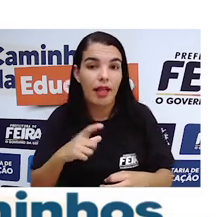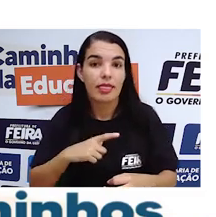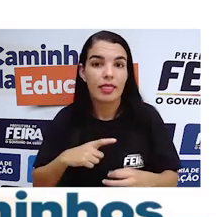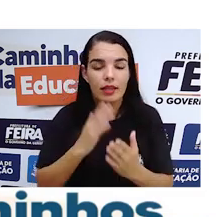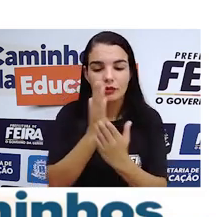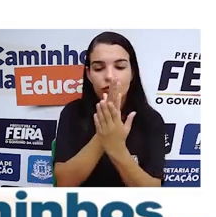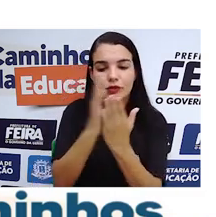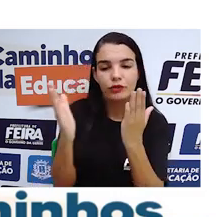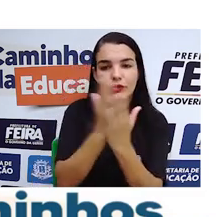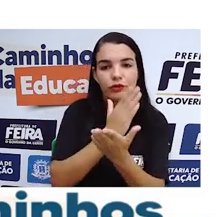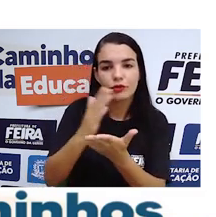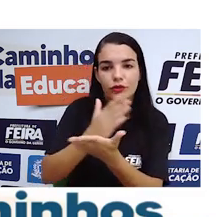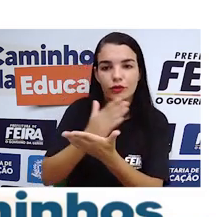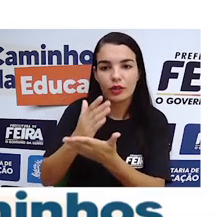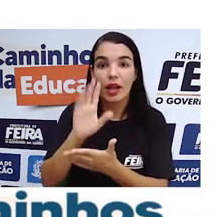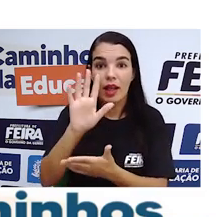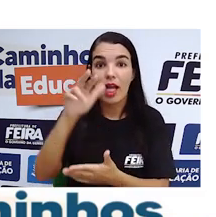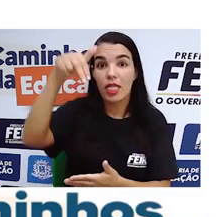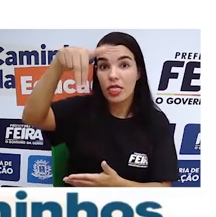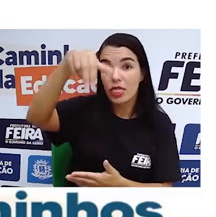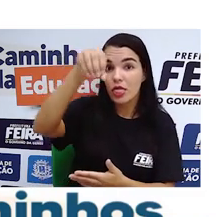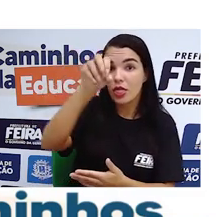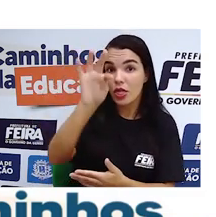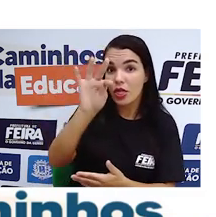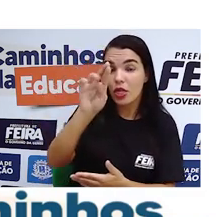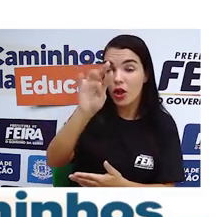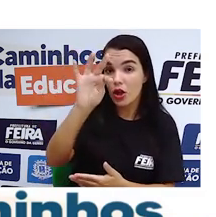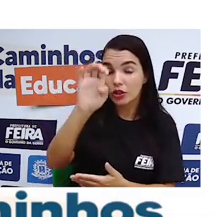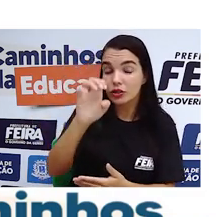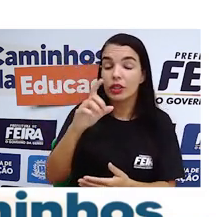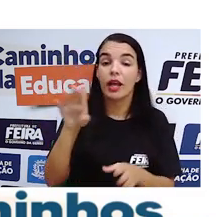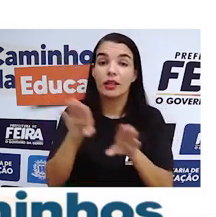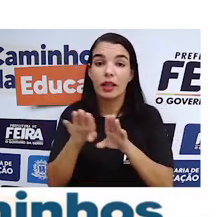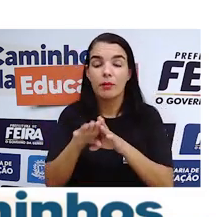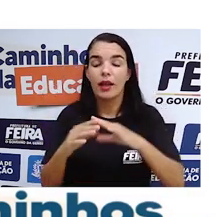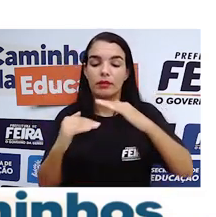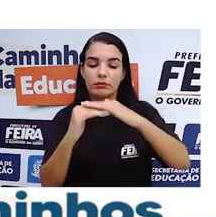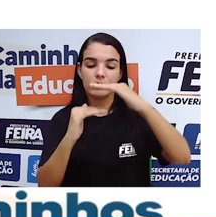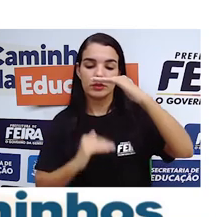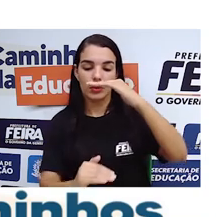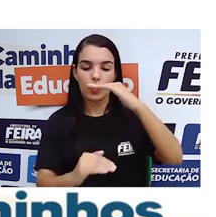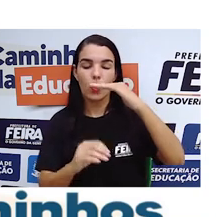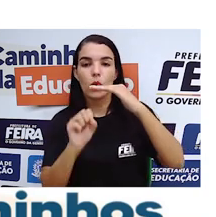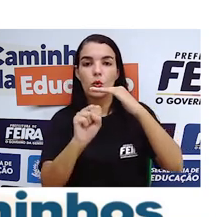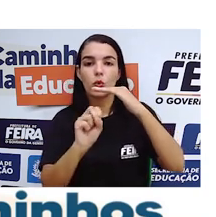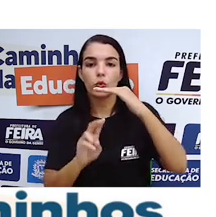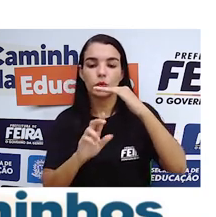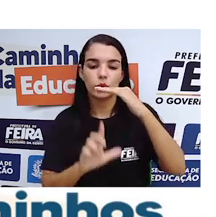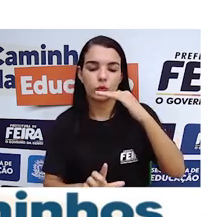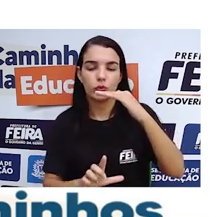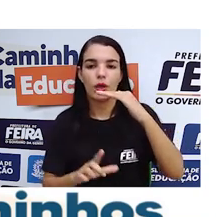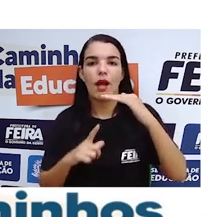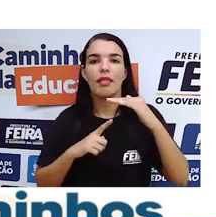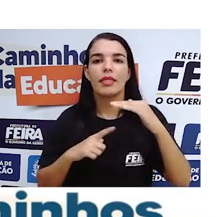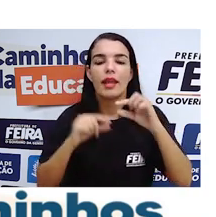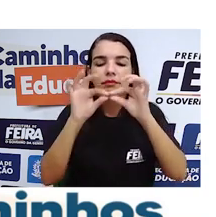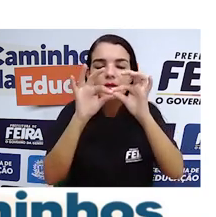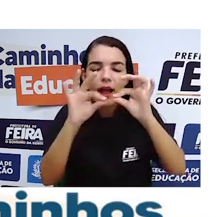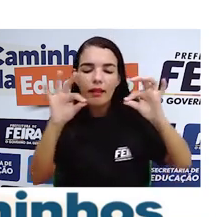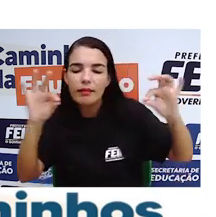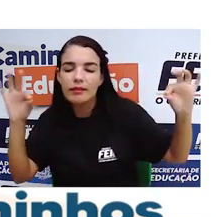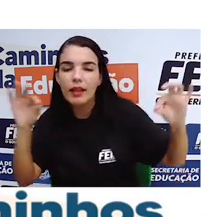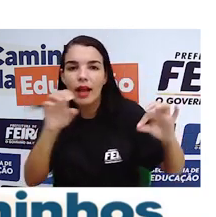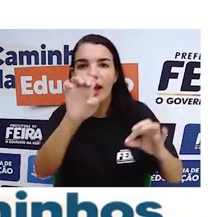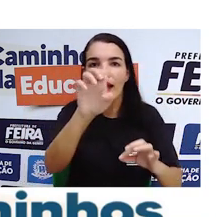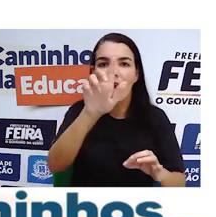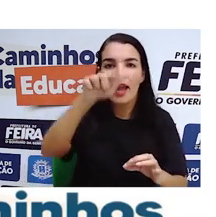dois hemisférios, o hemisfério norte e sul, e por uma linha imaginária chamada linha educadora. Além disso,